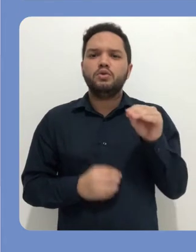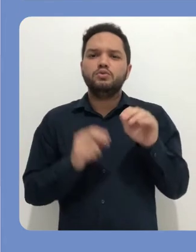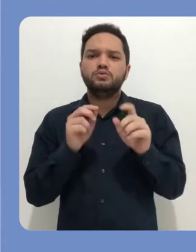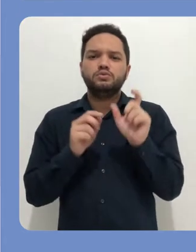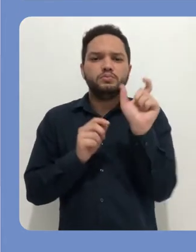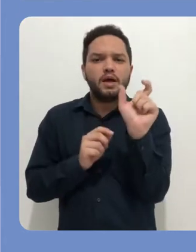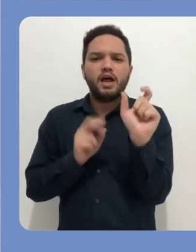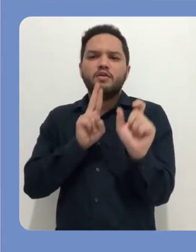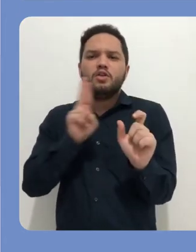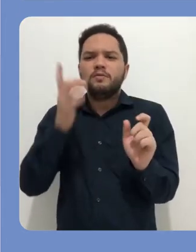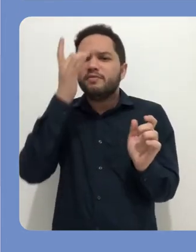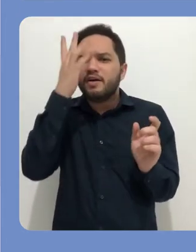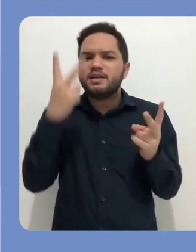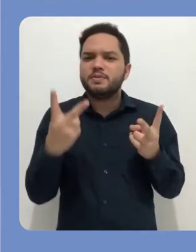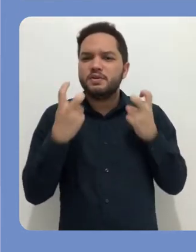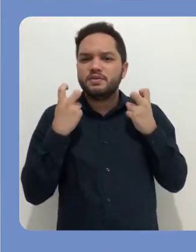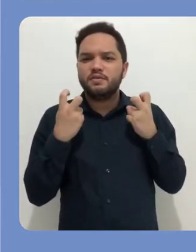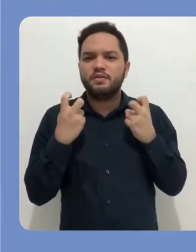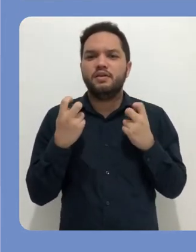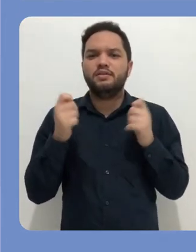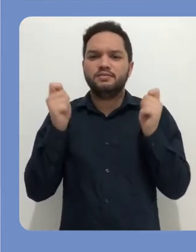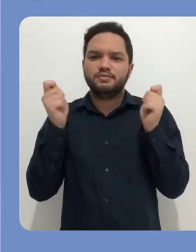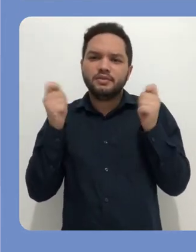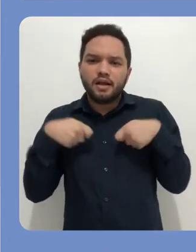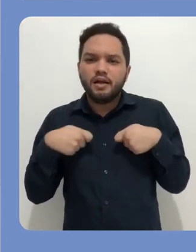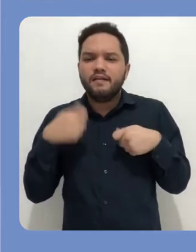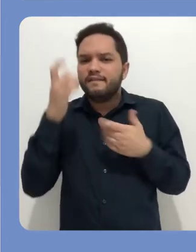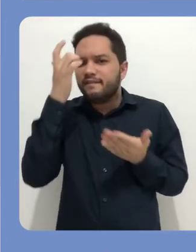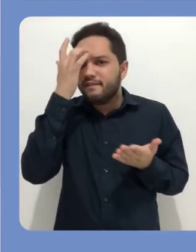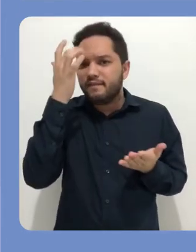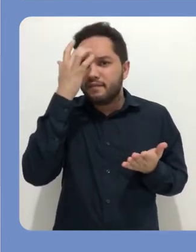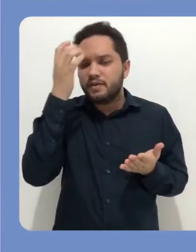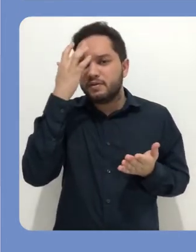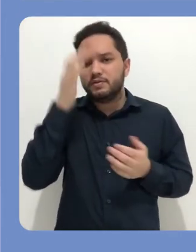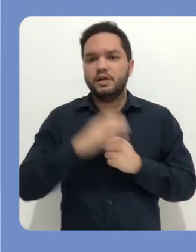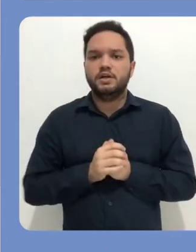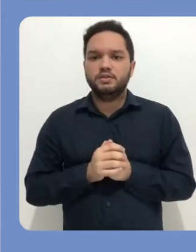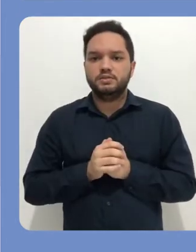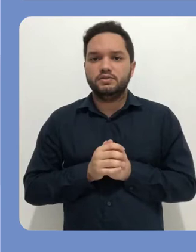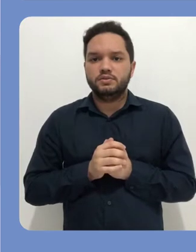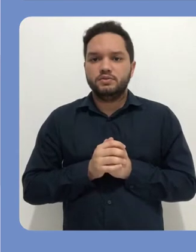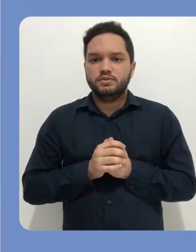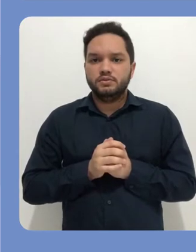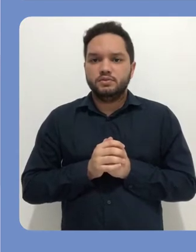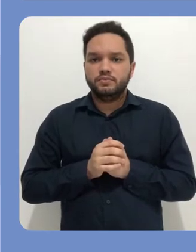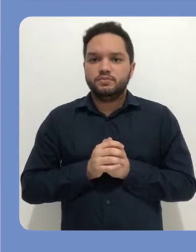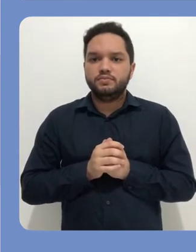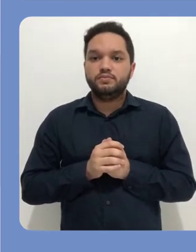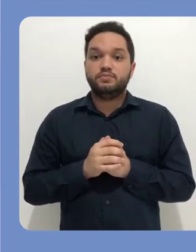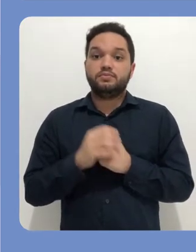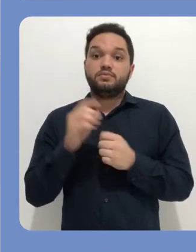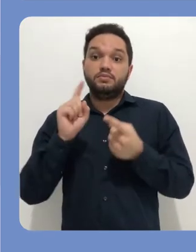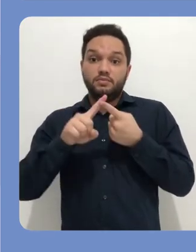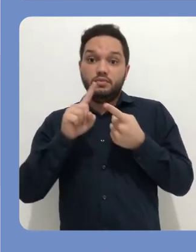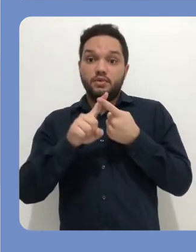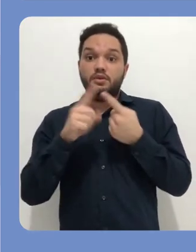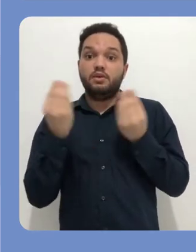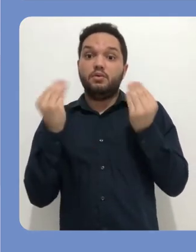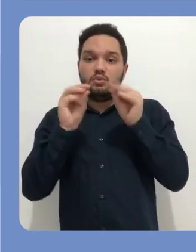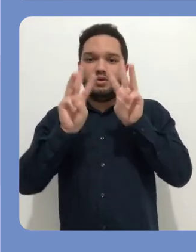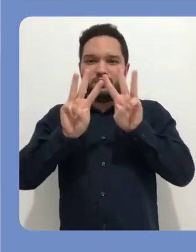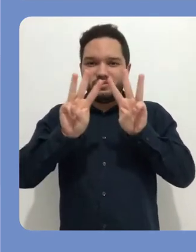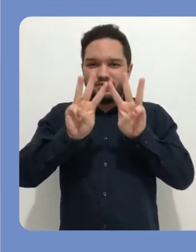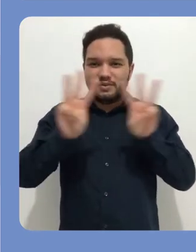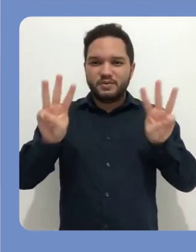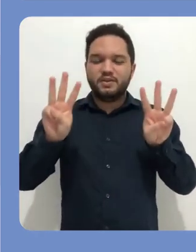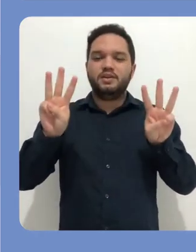Em Código, insira um nome amigável. Algumas palavras que identifiquem a sua atividade e que vão compor a